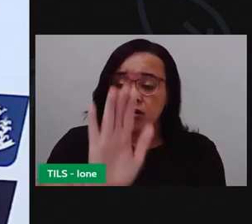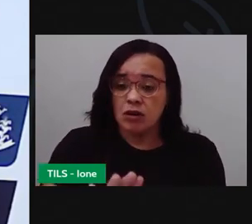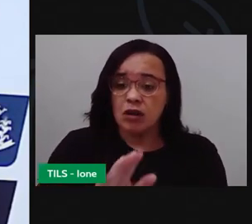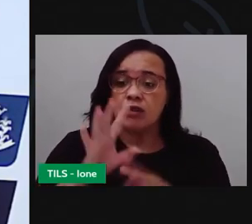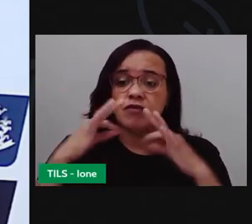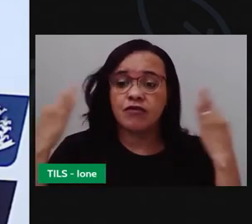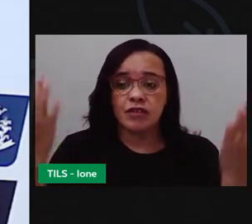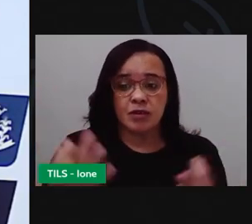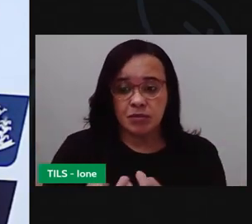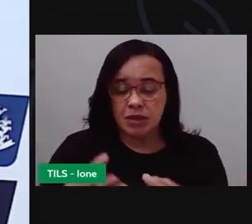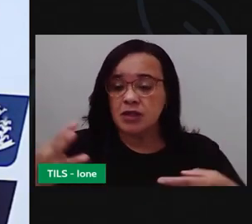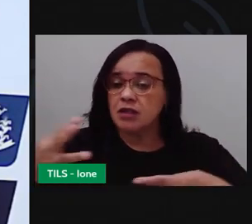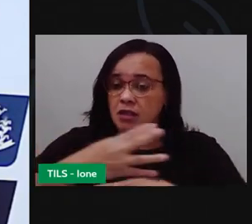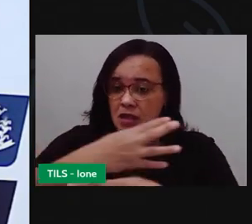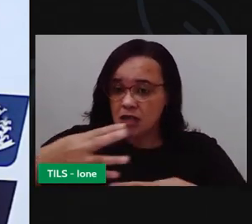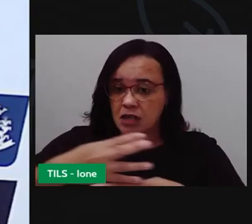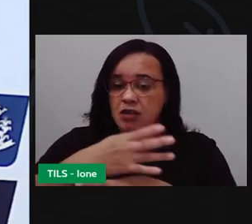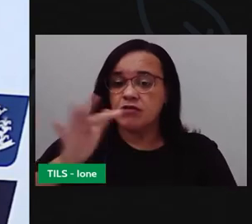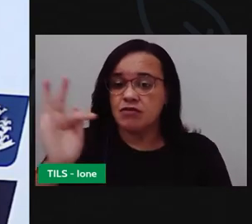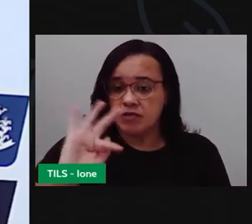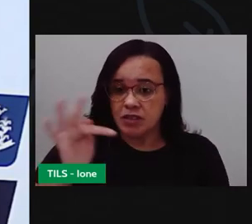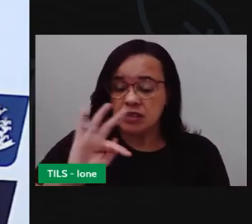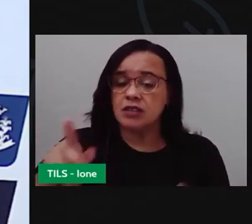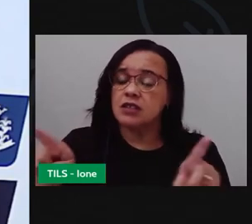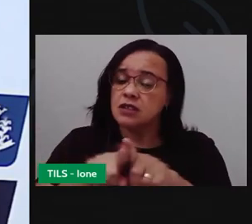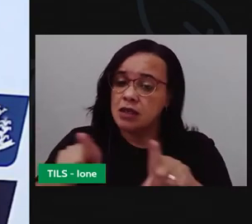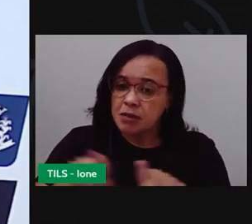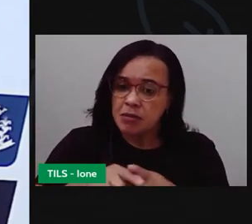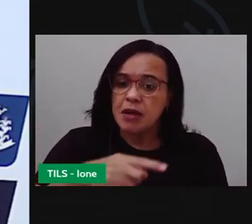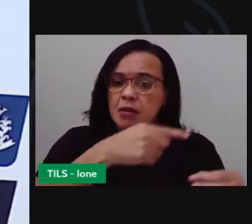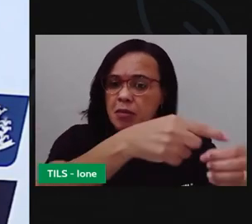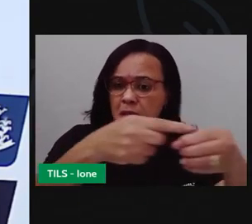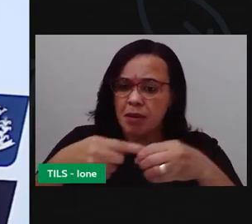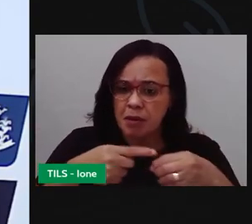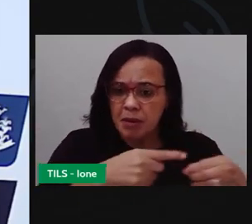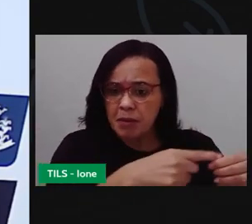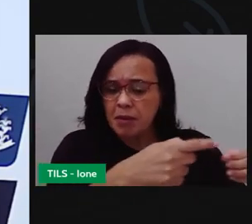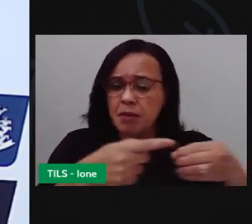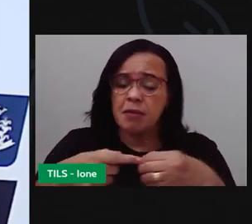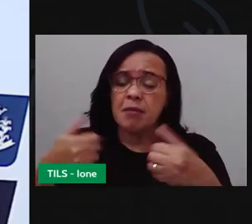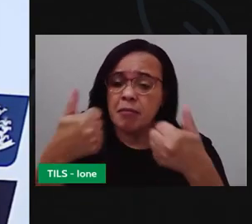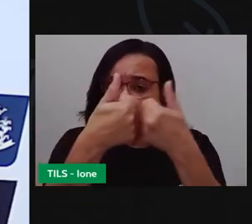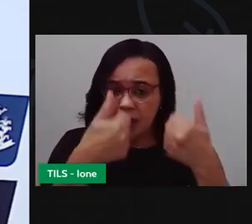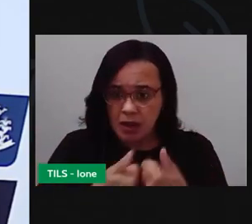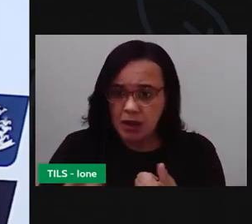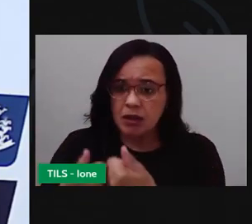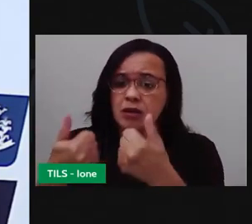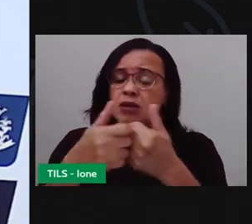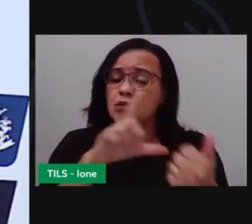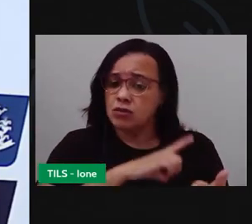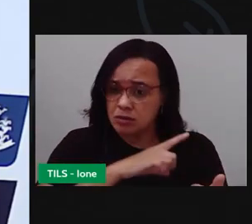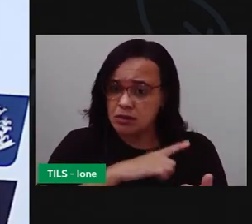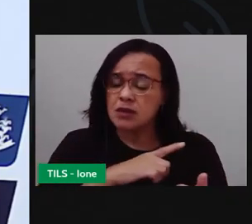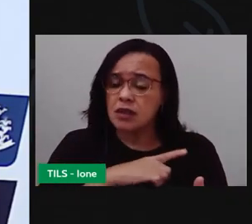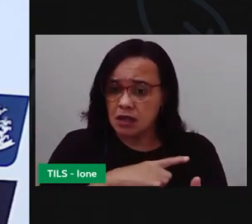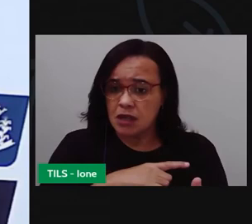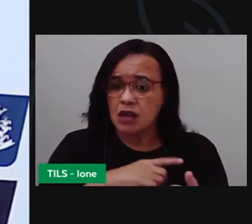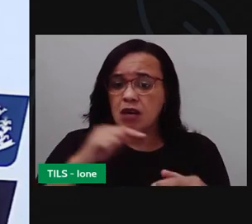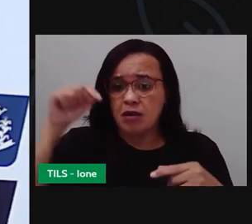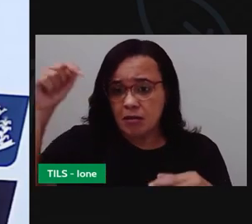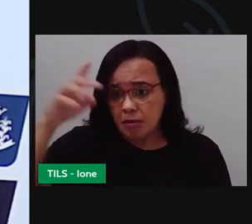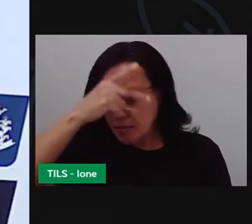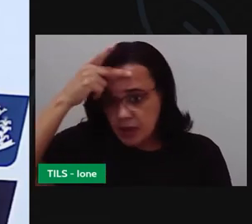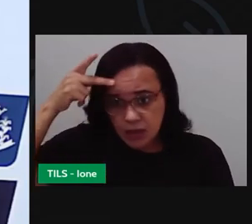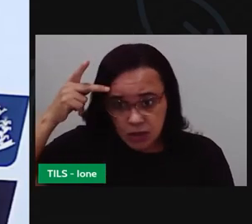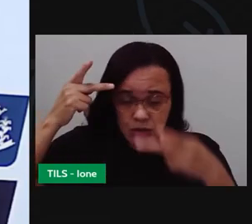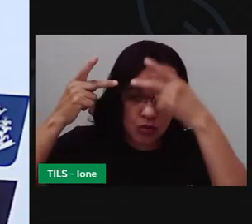cidade e da nossa região, porque vêm pessoas do estado e até de fora do estado começando a levar seus